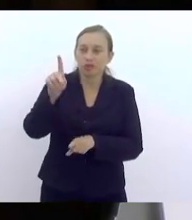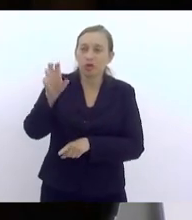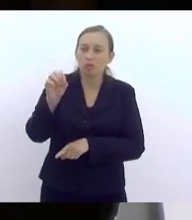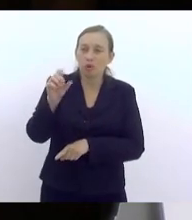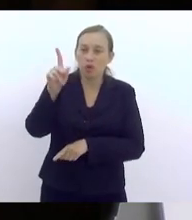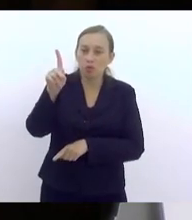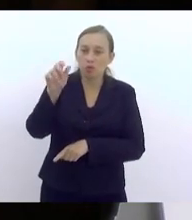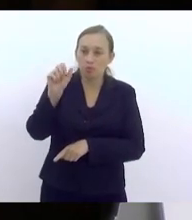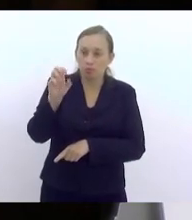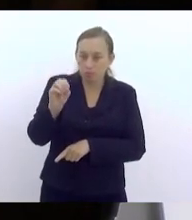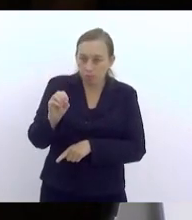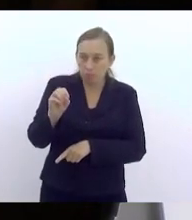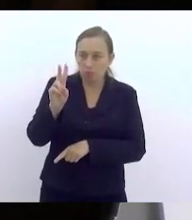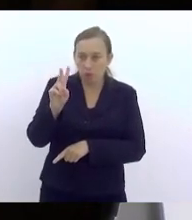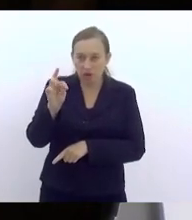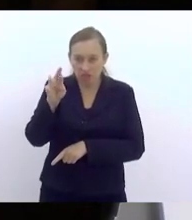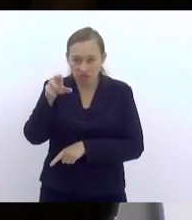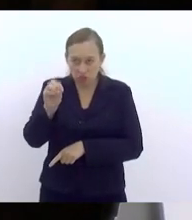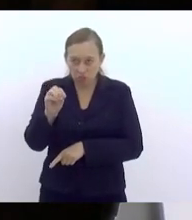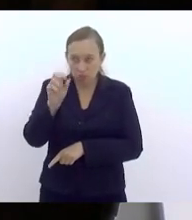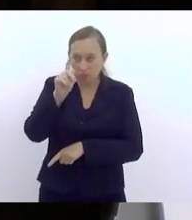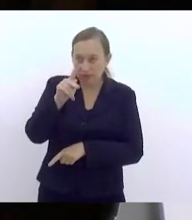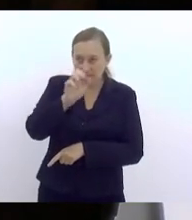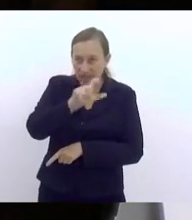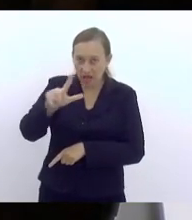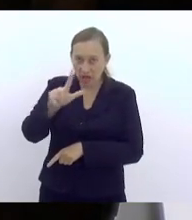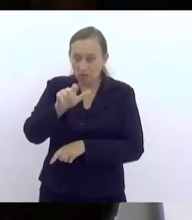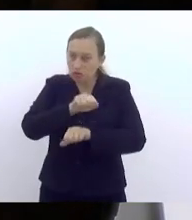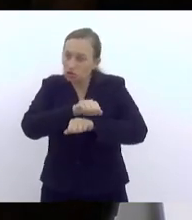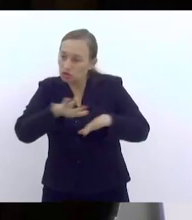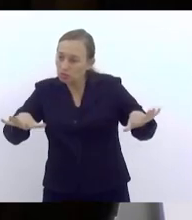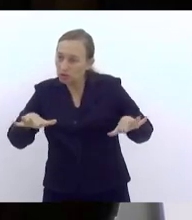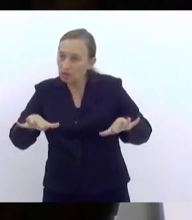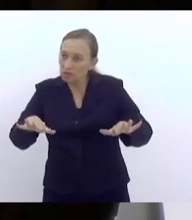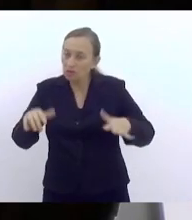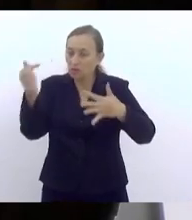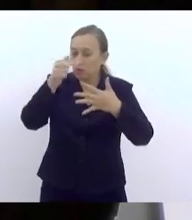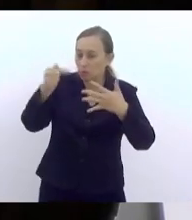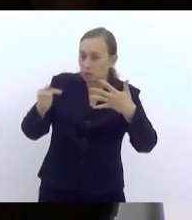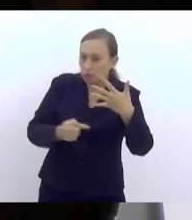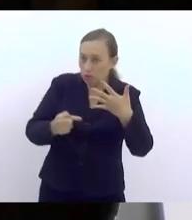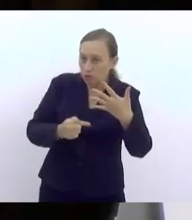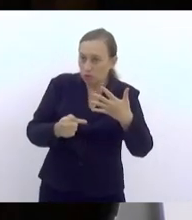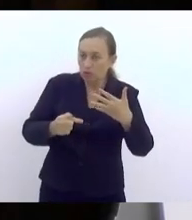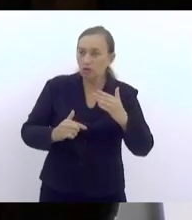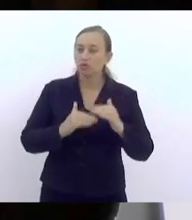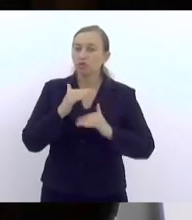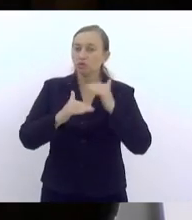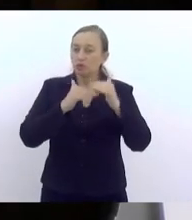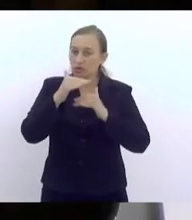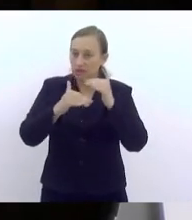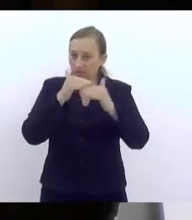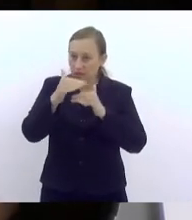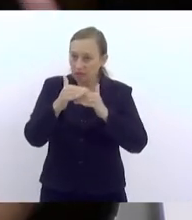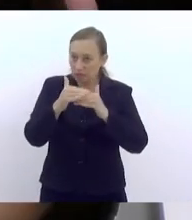que se espalhou nos últimos anos em relação aos aspectos do processo de escolarização.